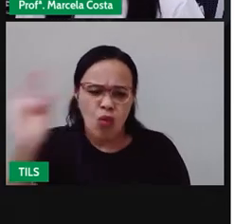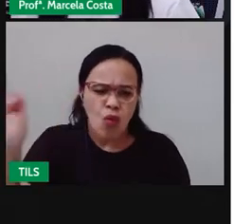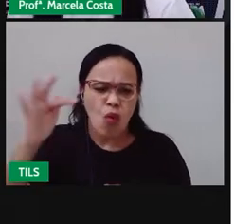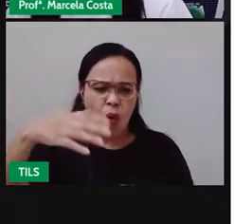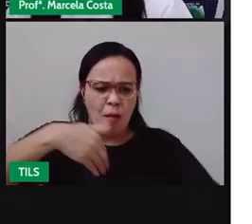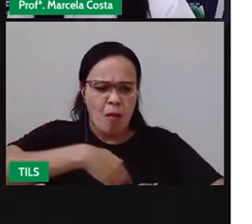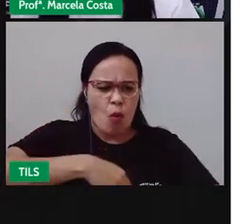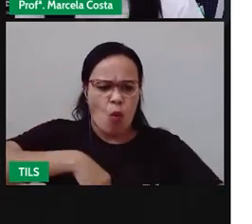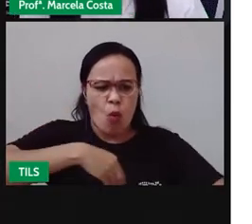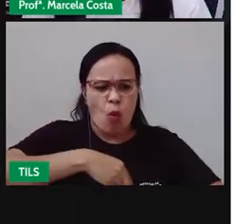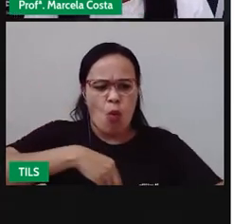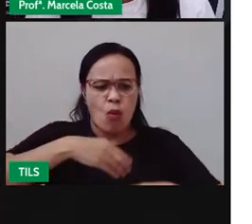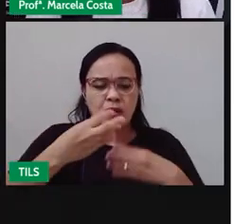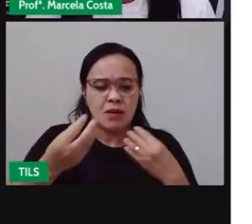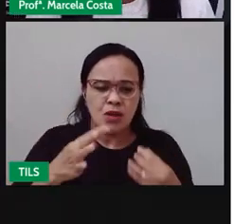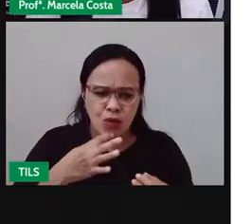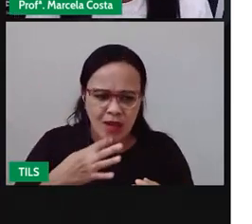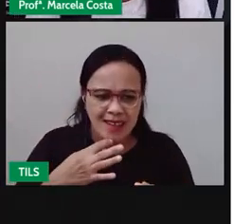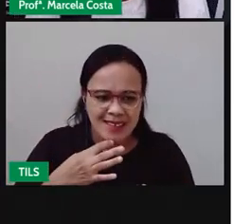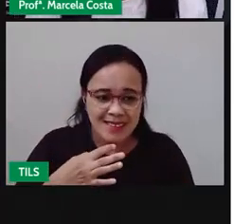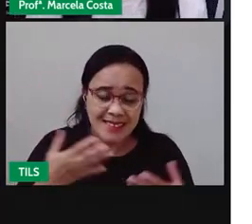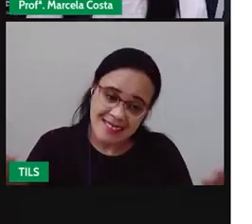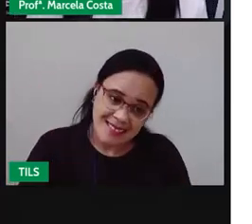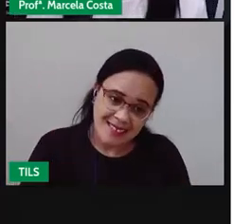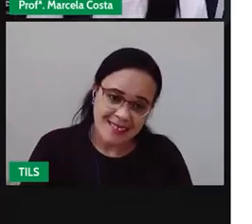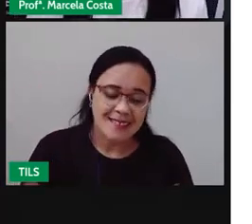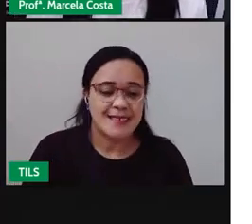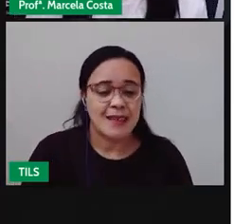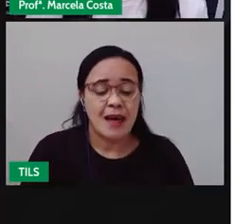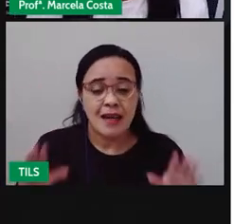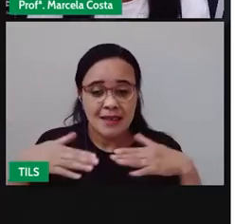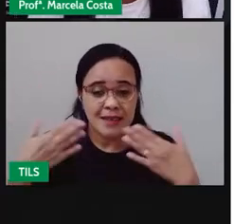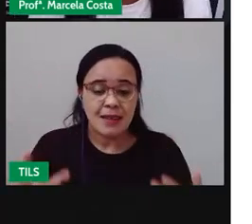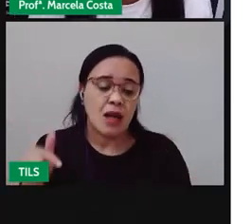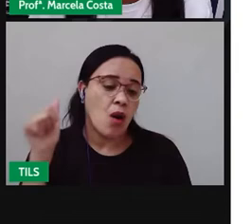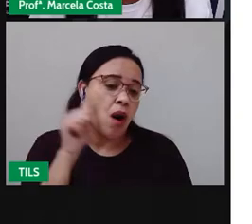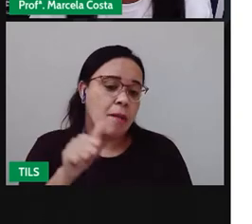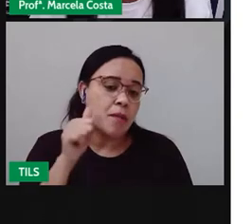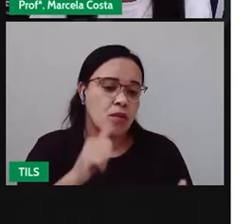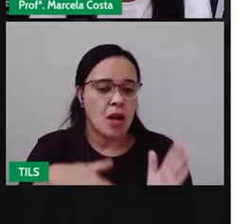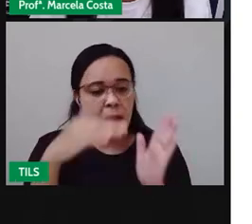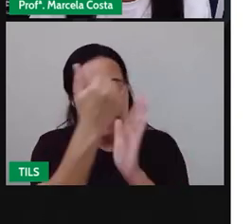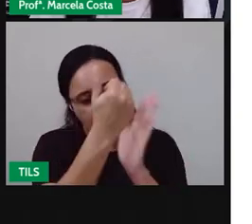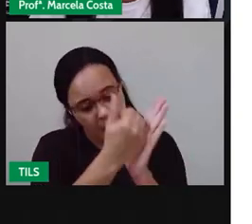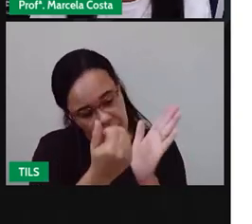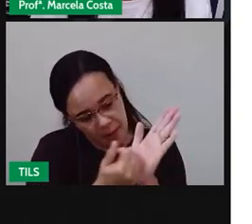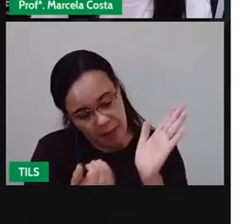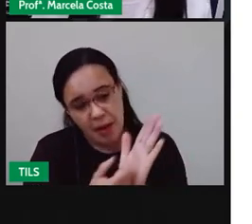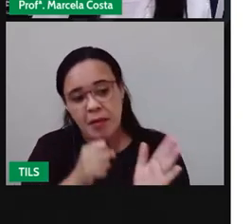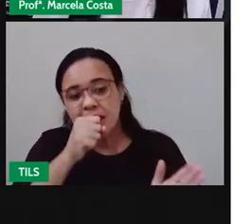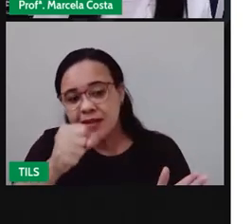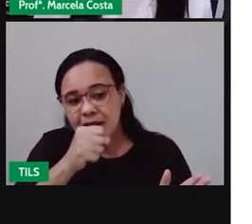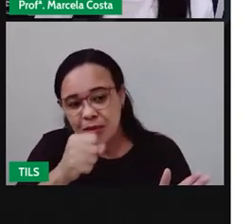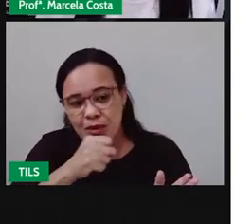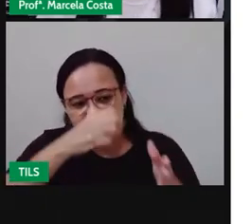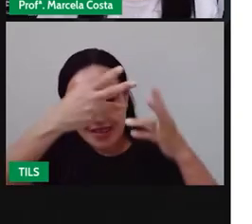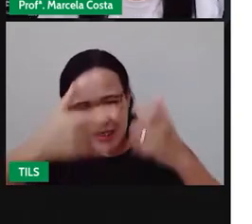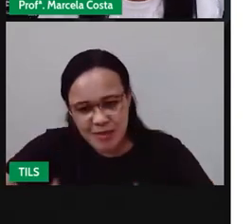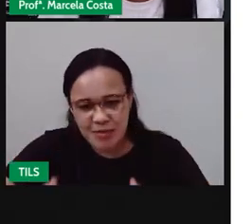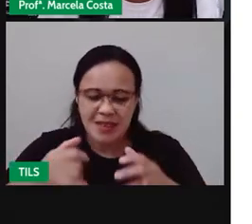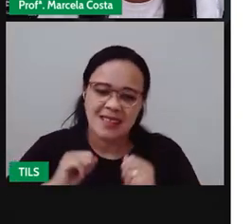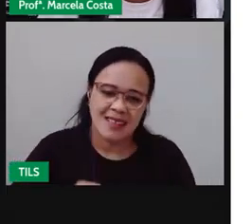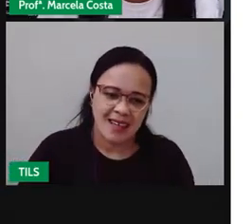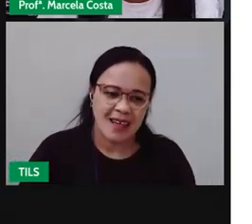vamos continuar aqui a reportagem a produtora Ana Maria Pena está chamando a atenção dos visitantes com plantas do